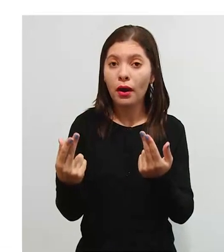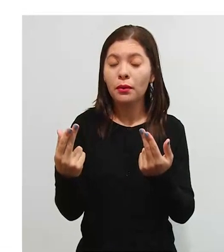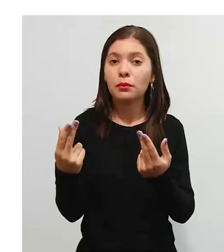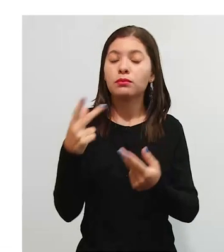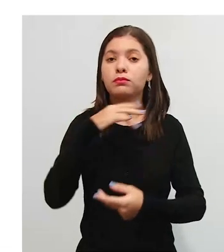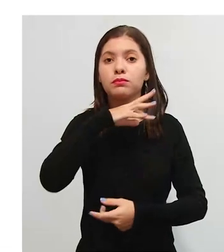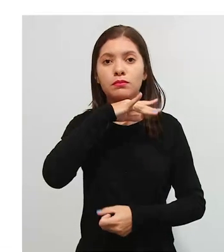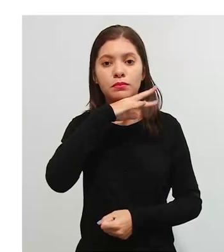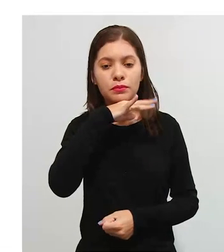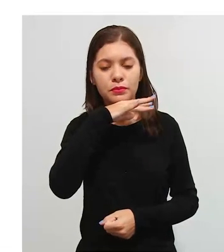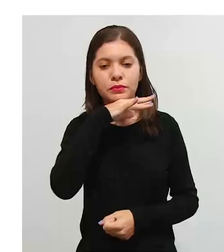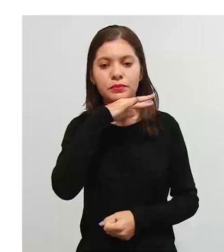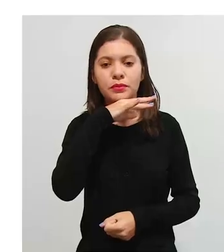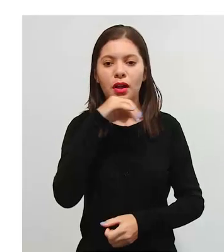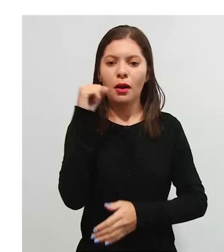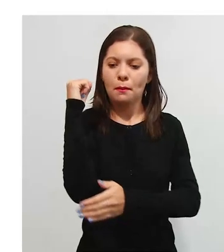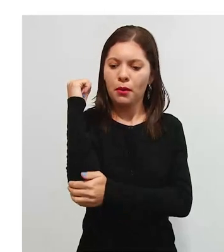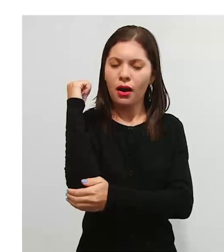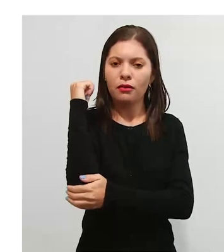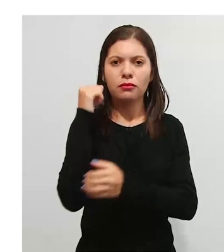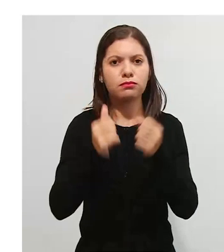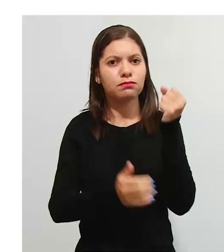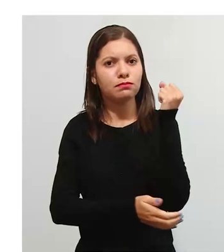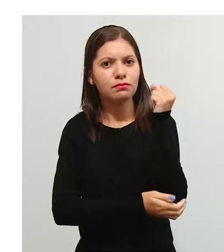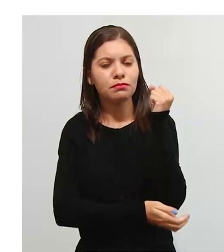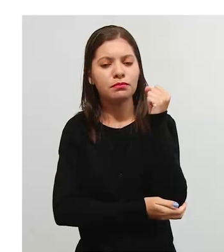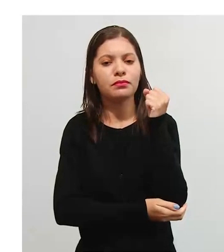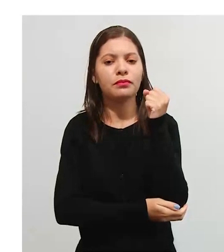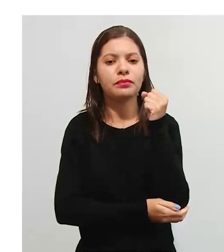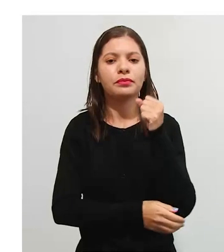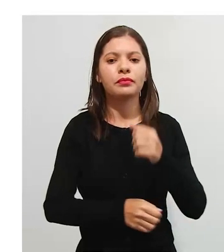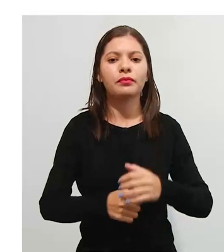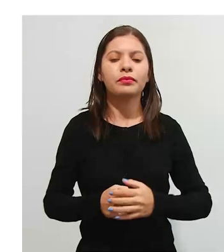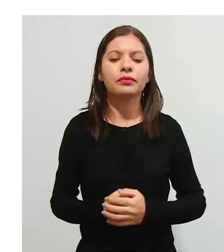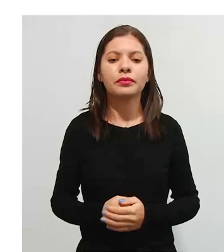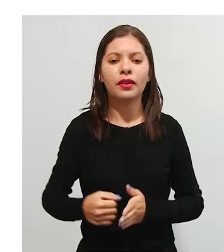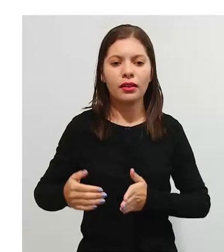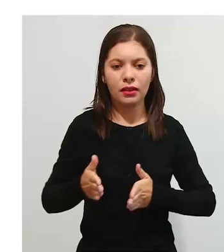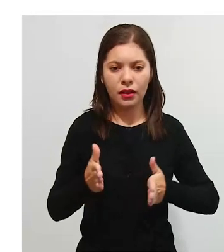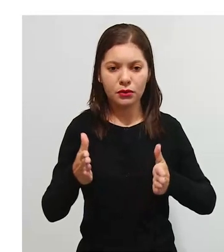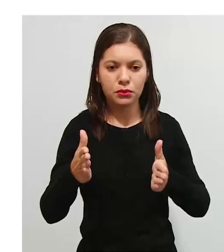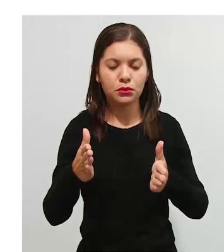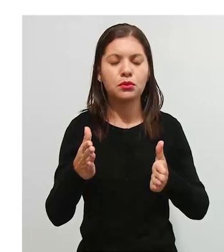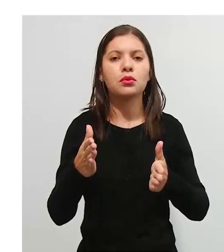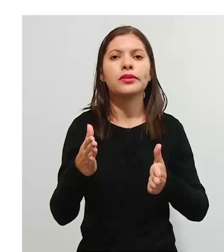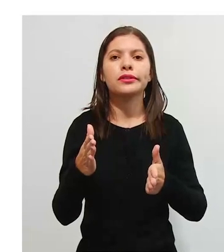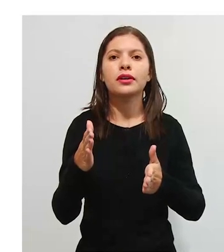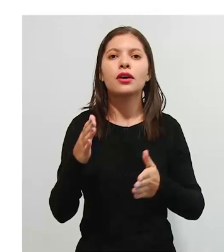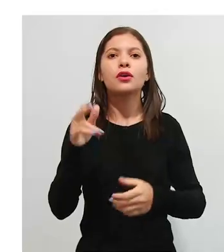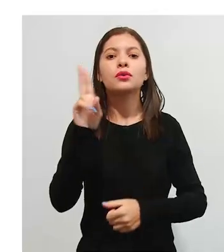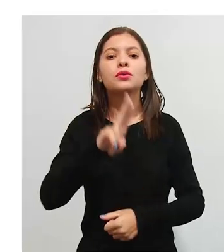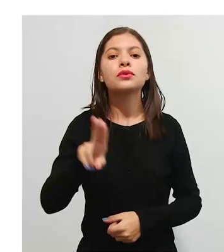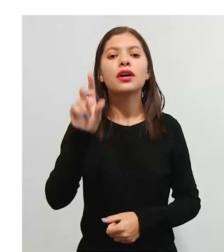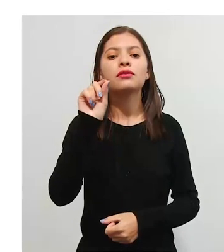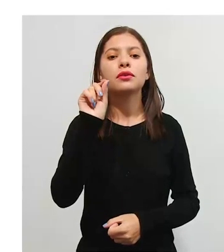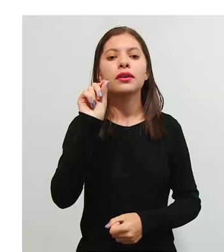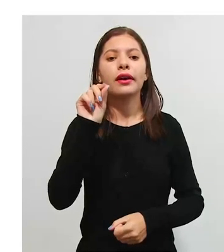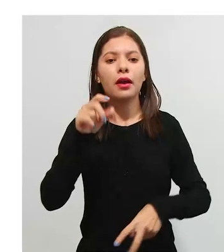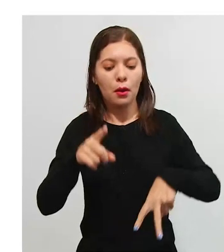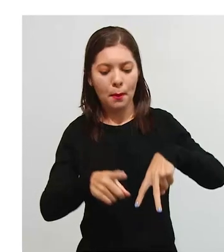apoiando-se sobre os joelhos e cotovelos, para os pequenos trajetos e sobre as mãos e os pés,